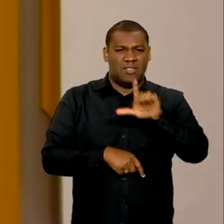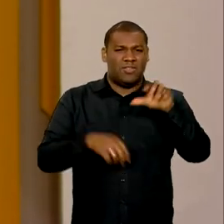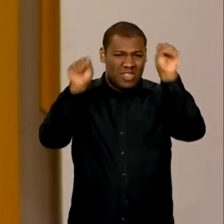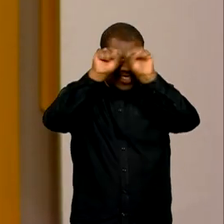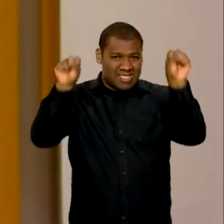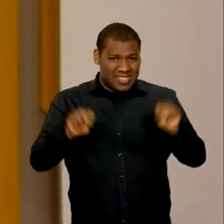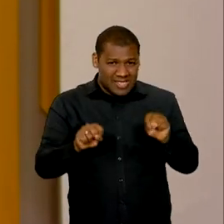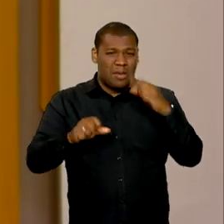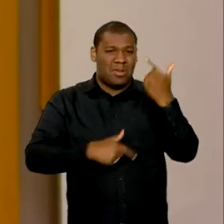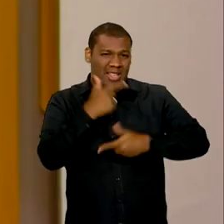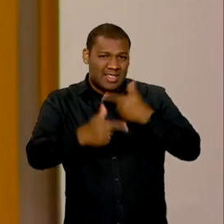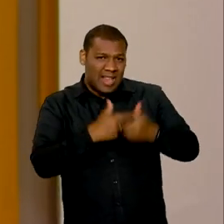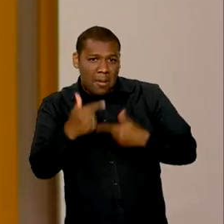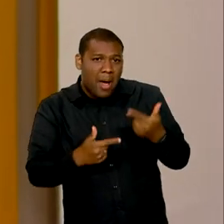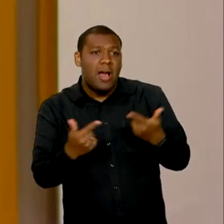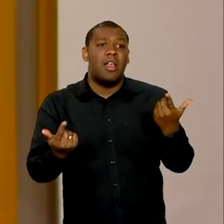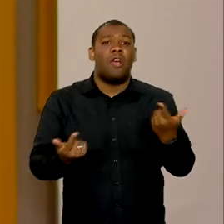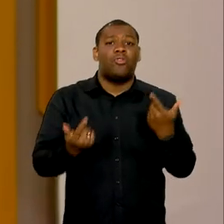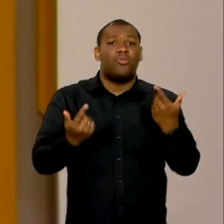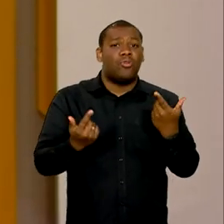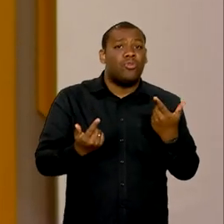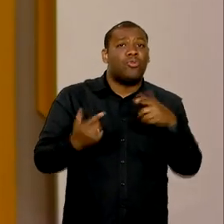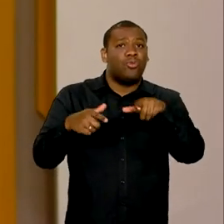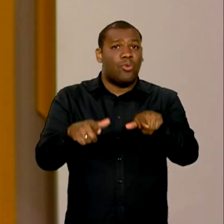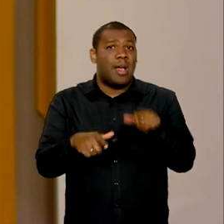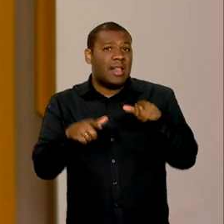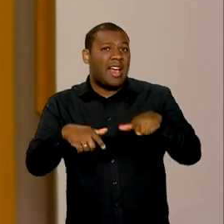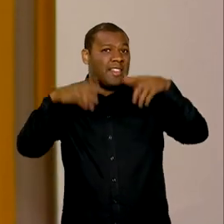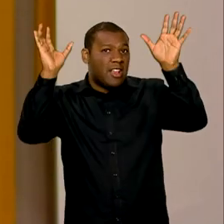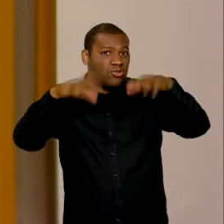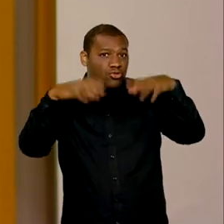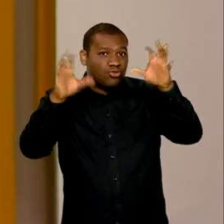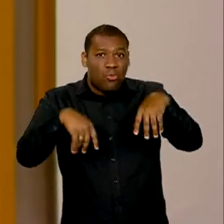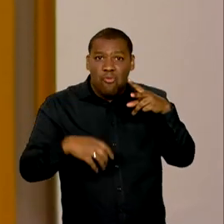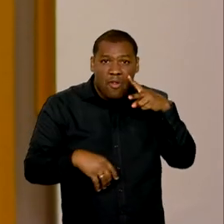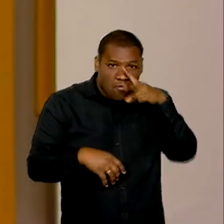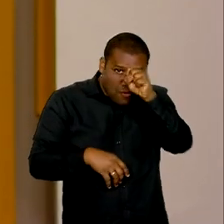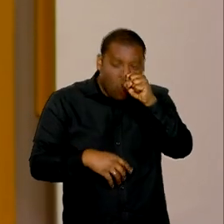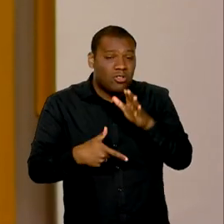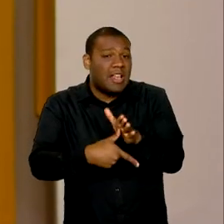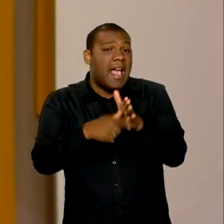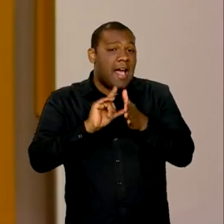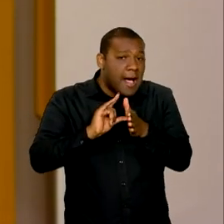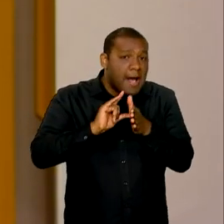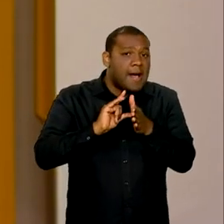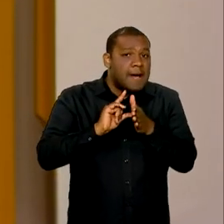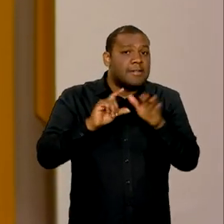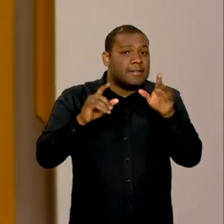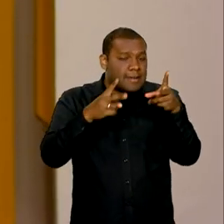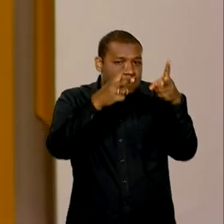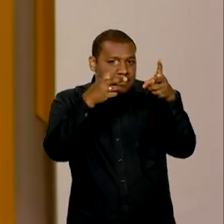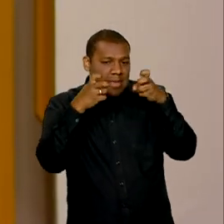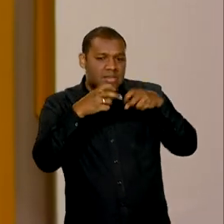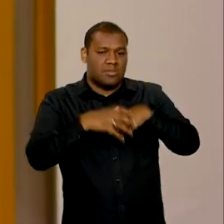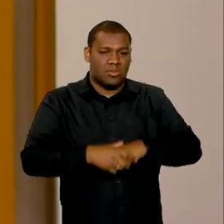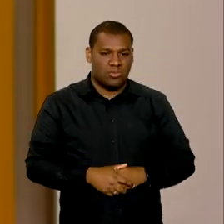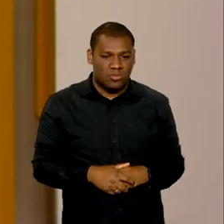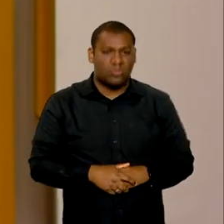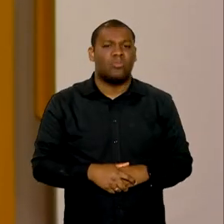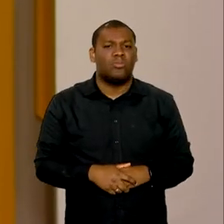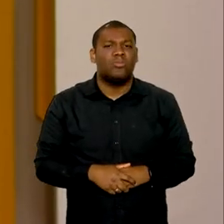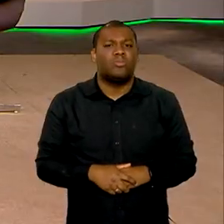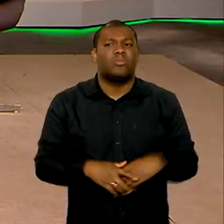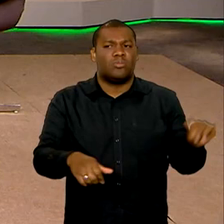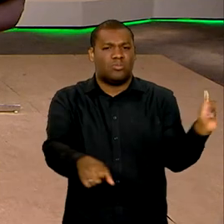previsões meteorológicas para os próximos dias. Essas ações continuam, Amir, no sentido de